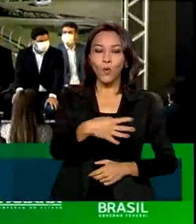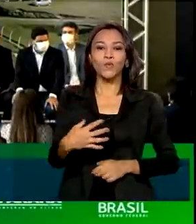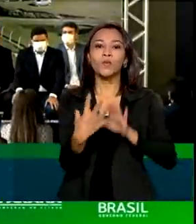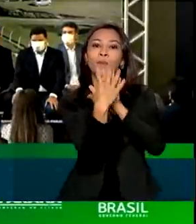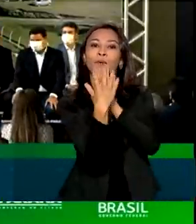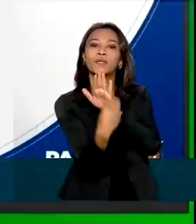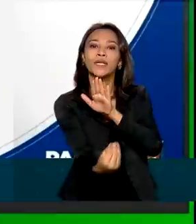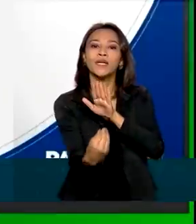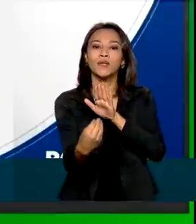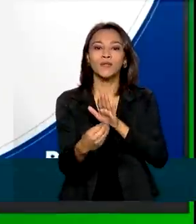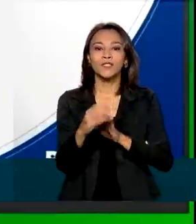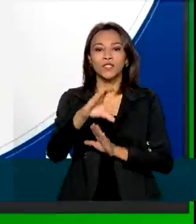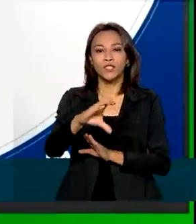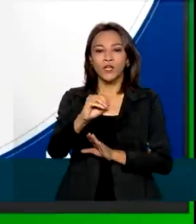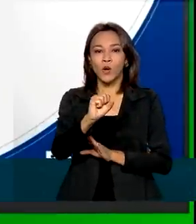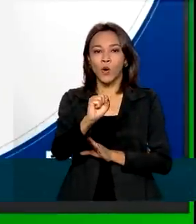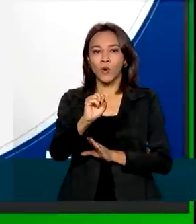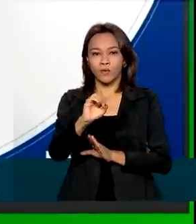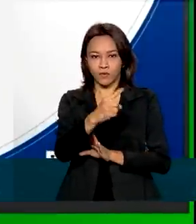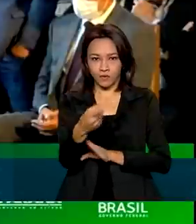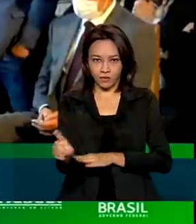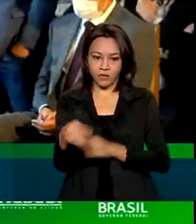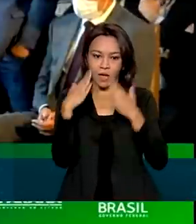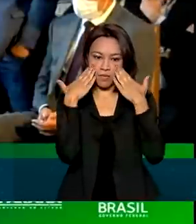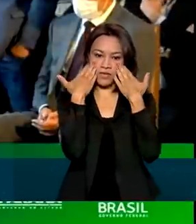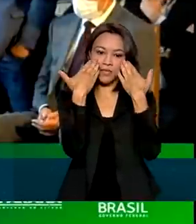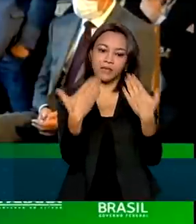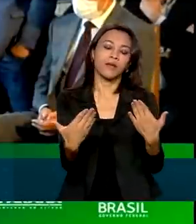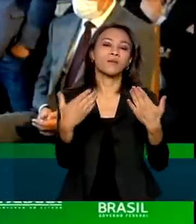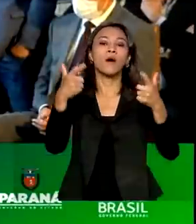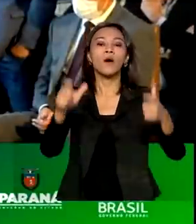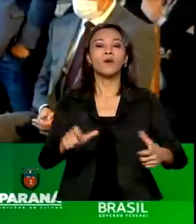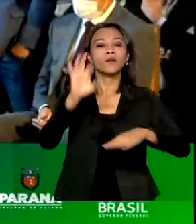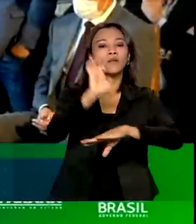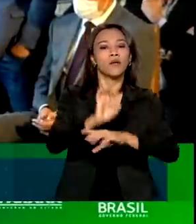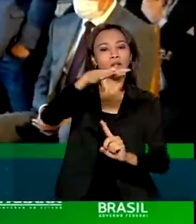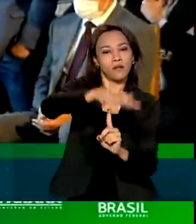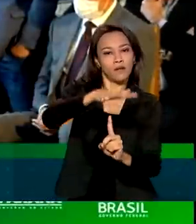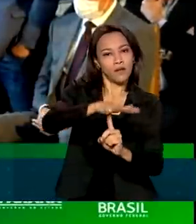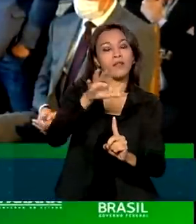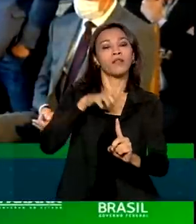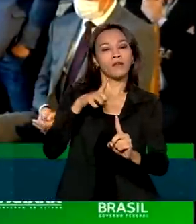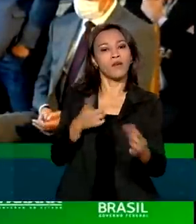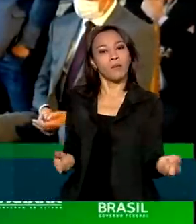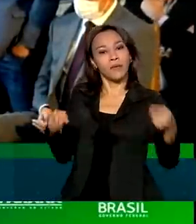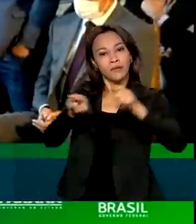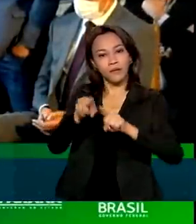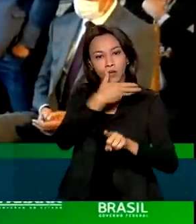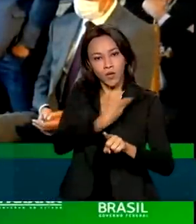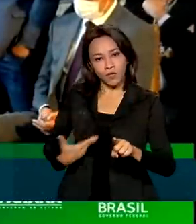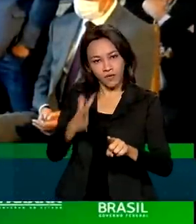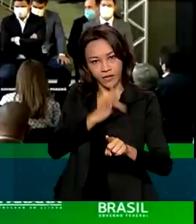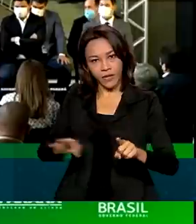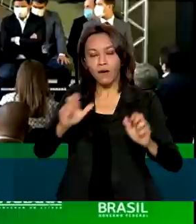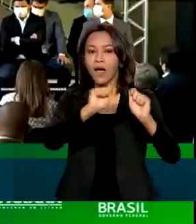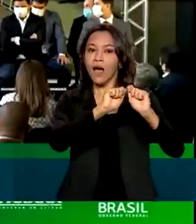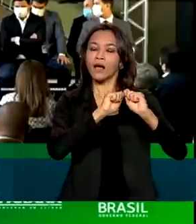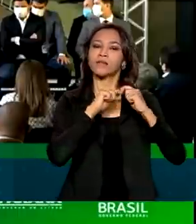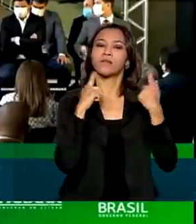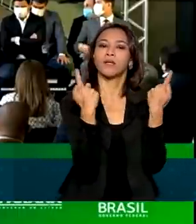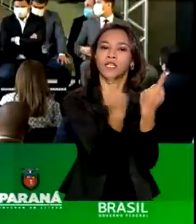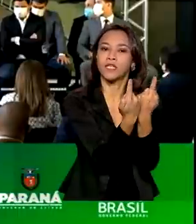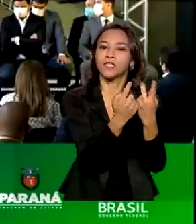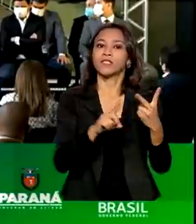de rodovias do Paraná, apresentado nesta quarta-feira, foi criado em parceria com o governo federal, a Assembleia Legislativa e a